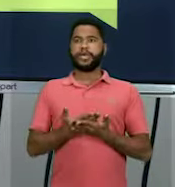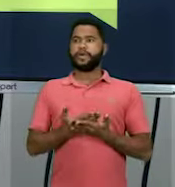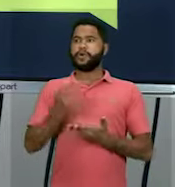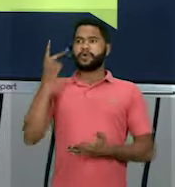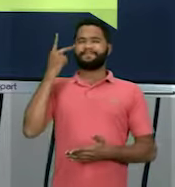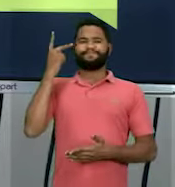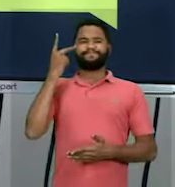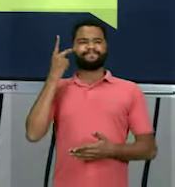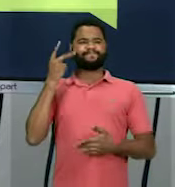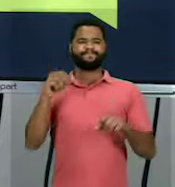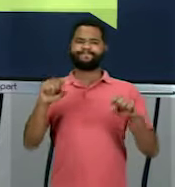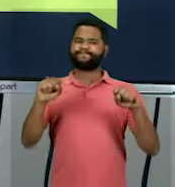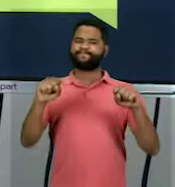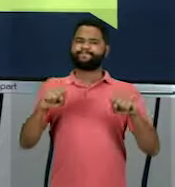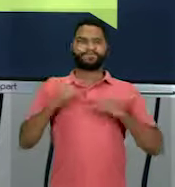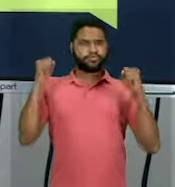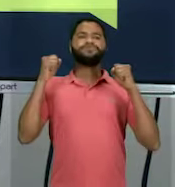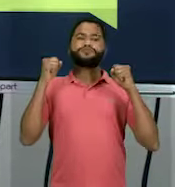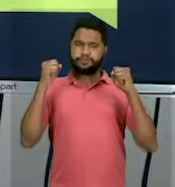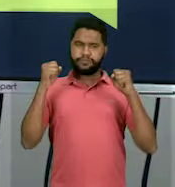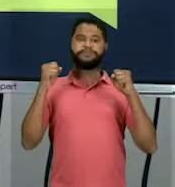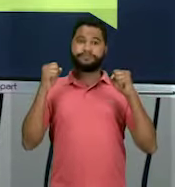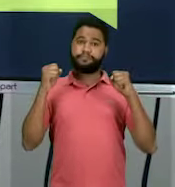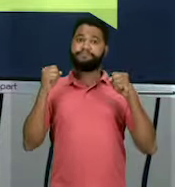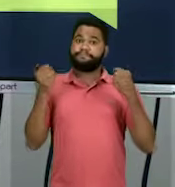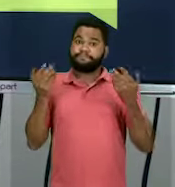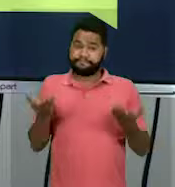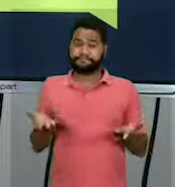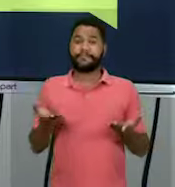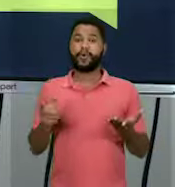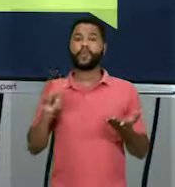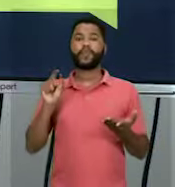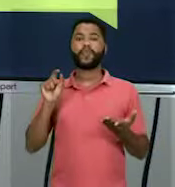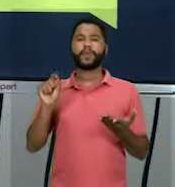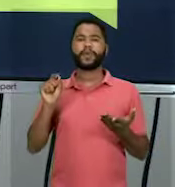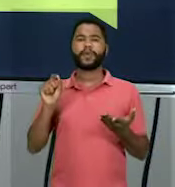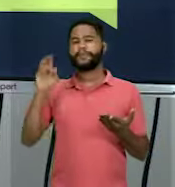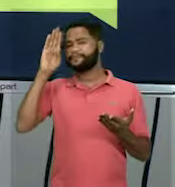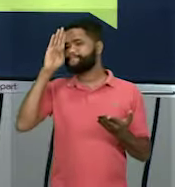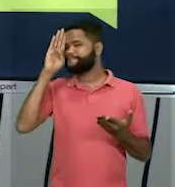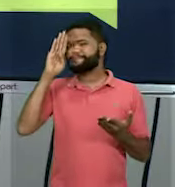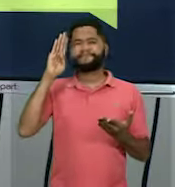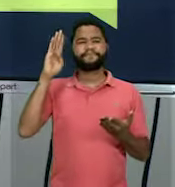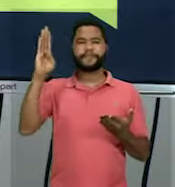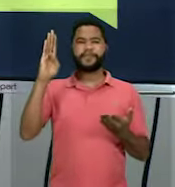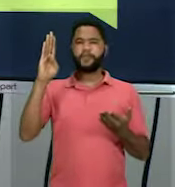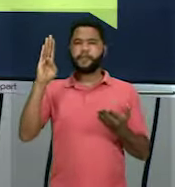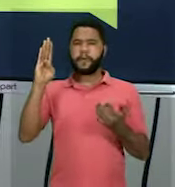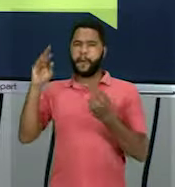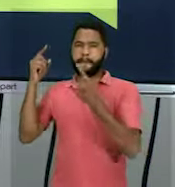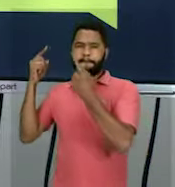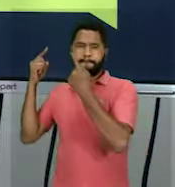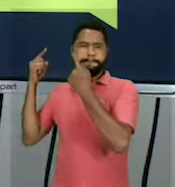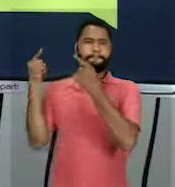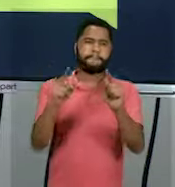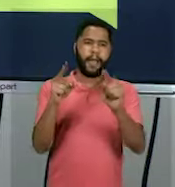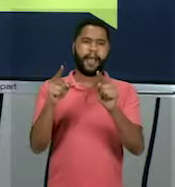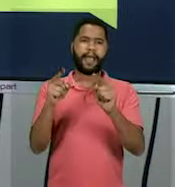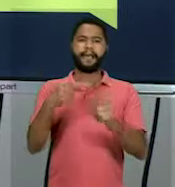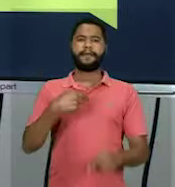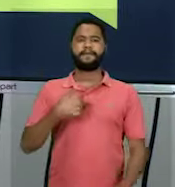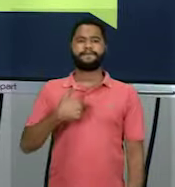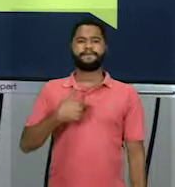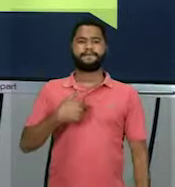que não vão gostar nada, nada disso. Serão, ali, então, os principais opositores de Vargas nesse